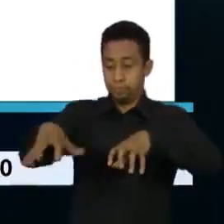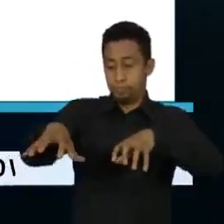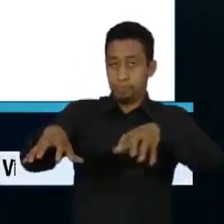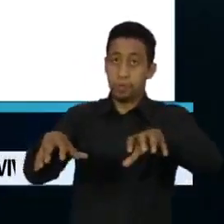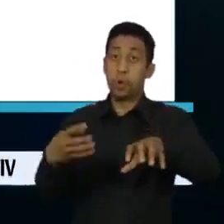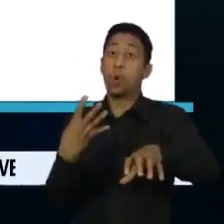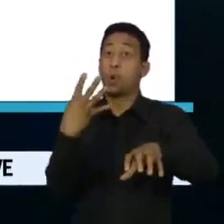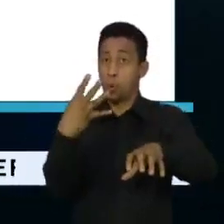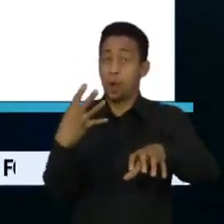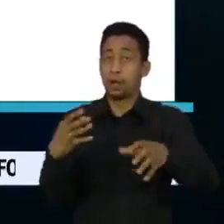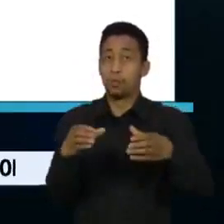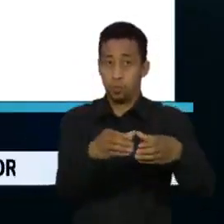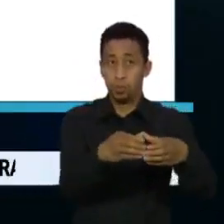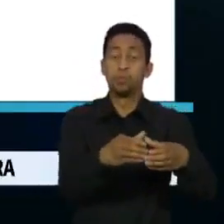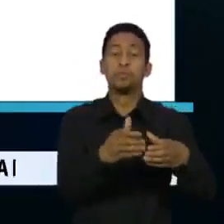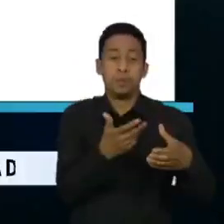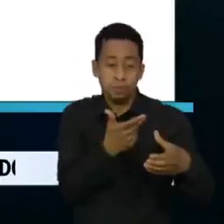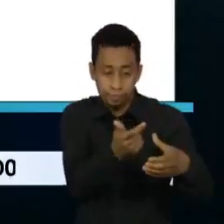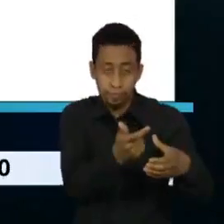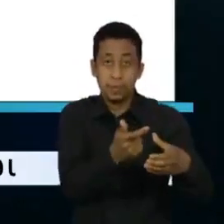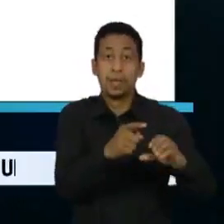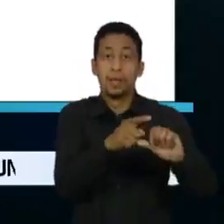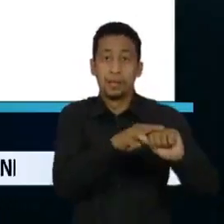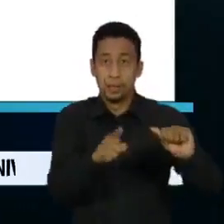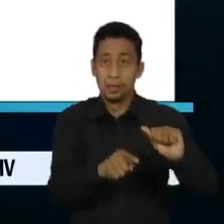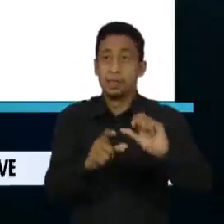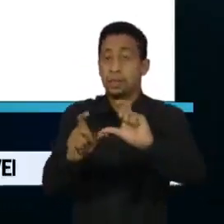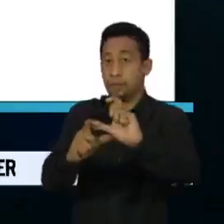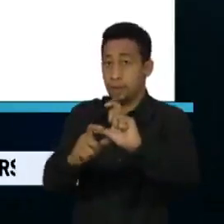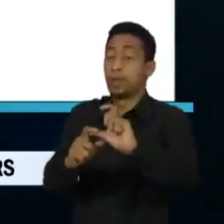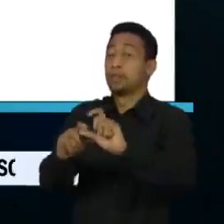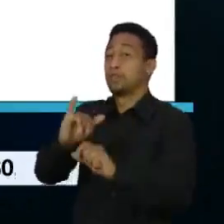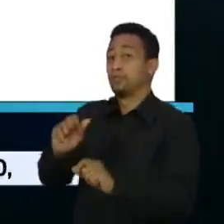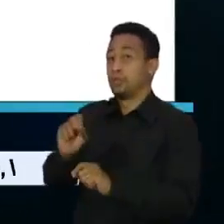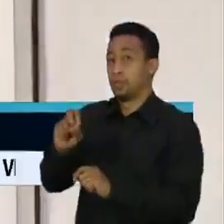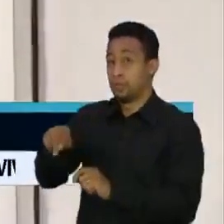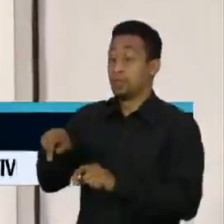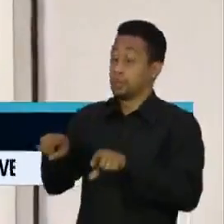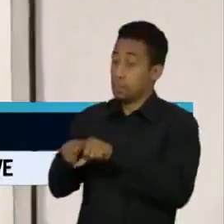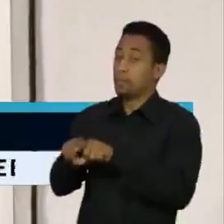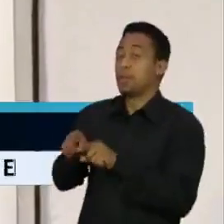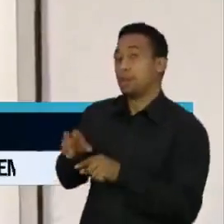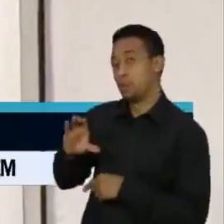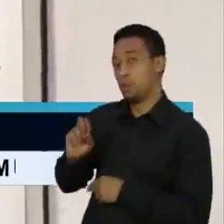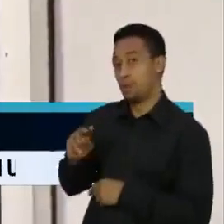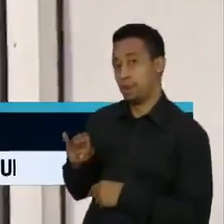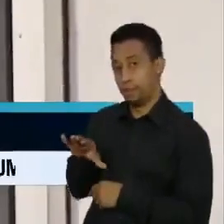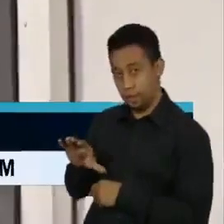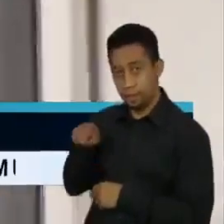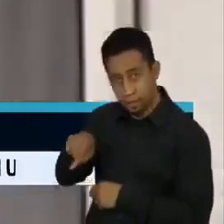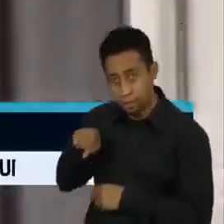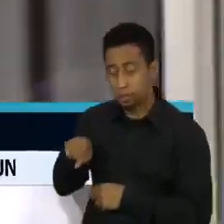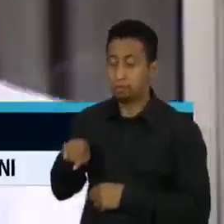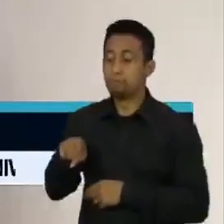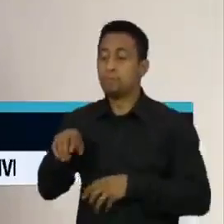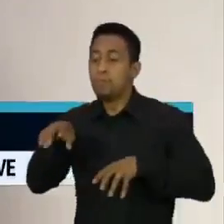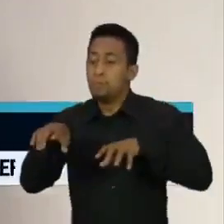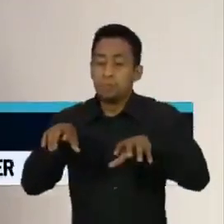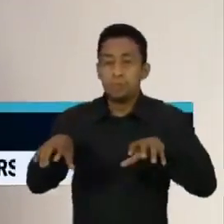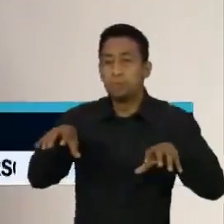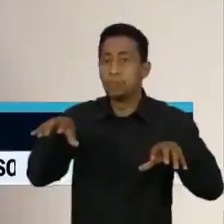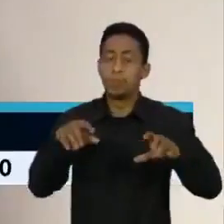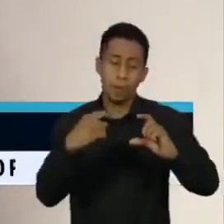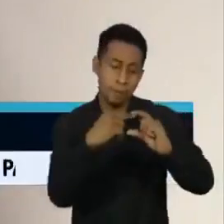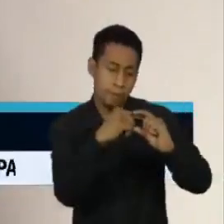metade da dose da AstraZeneca, Pfizer, Janssen e da própria Coronavac. O objetivo é descobrir se quem tomar a meia